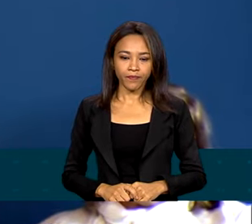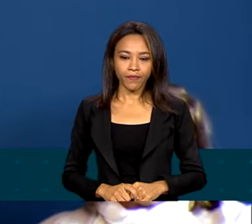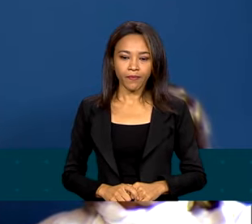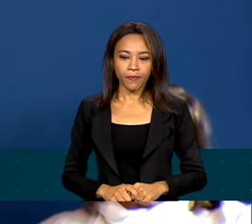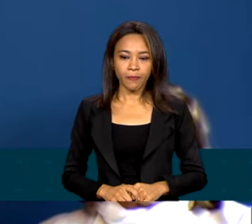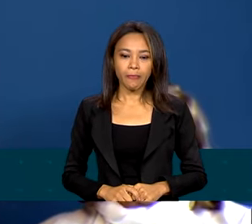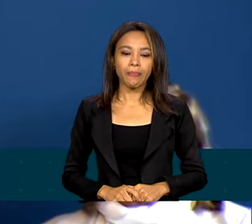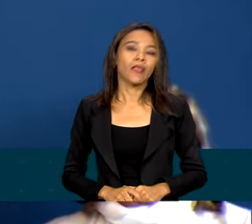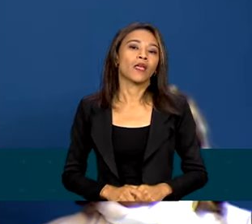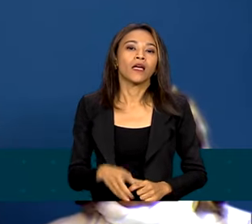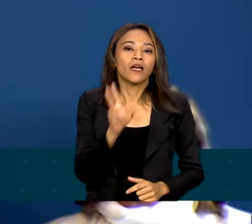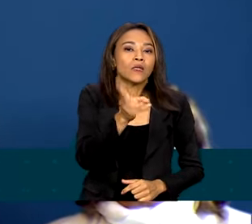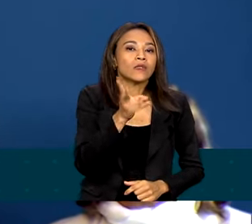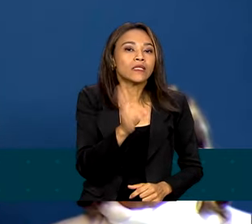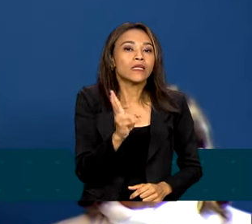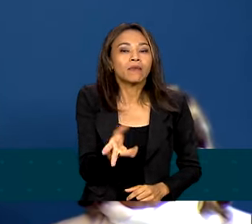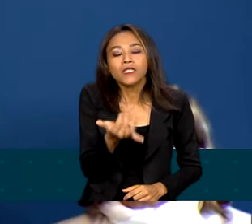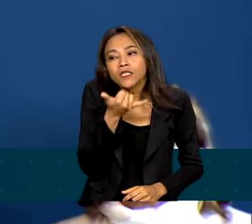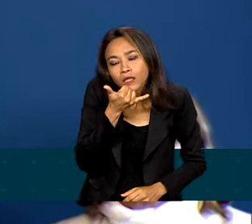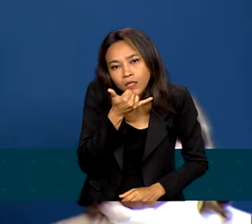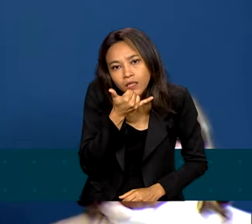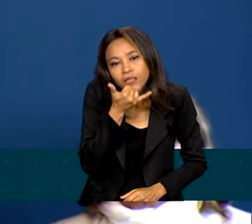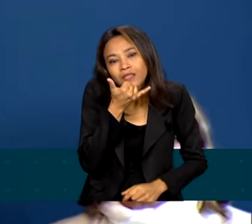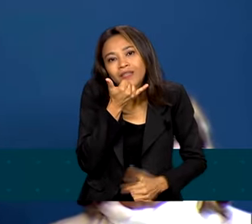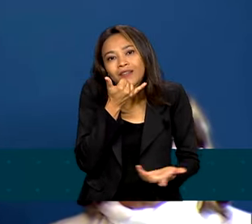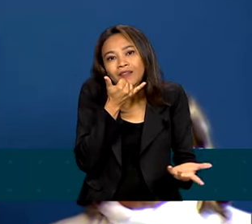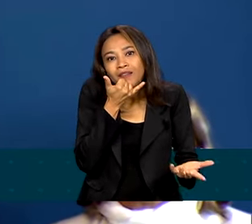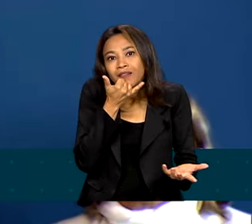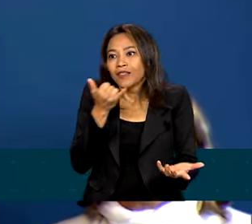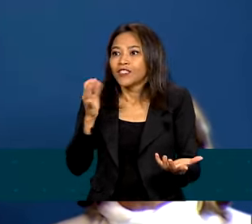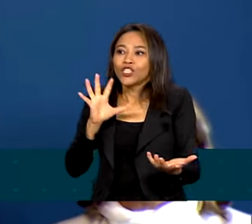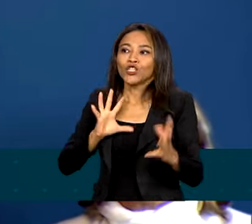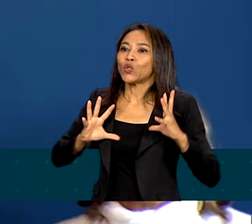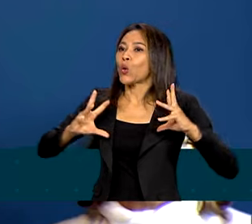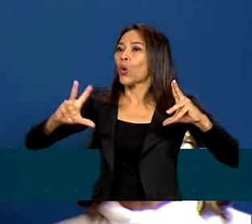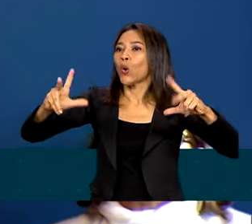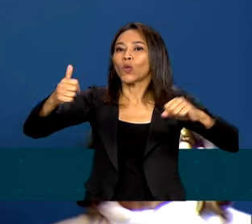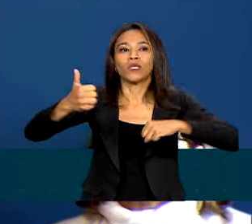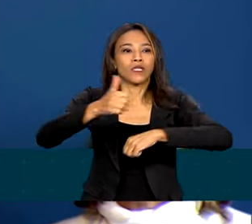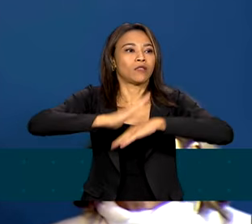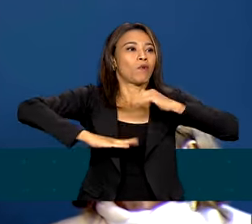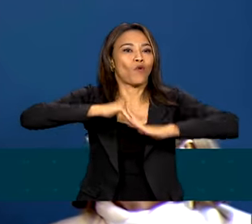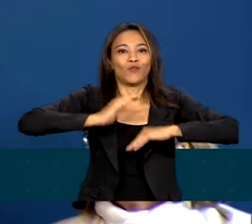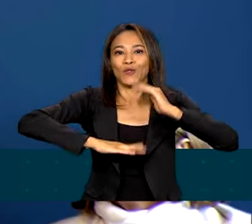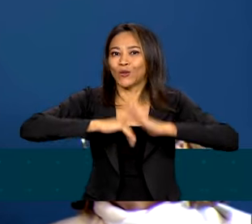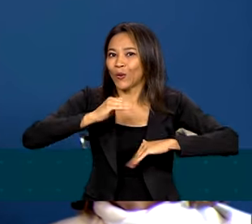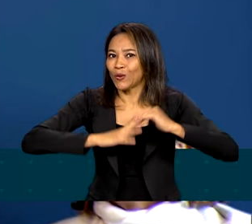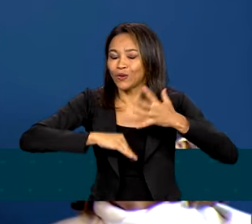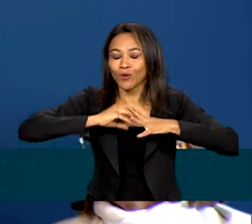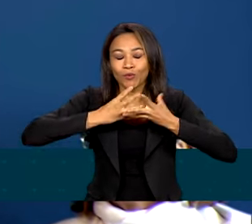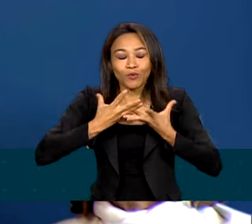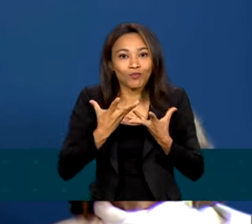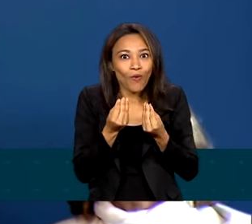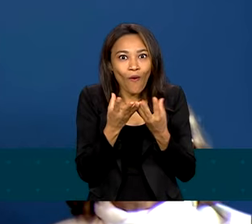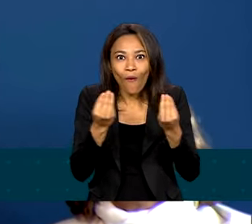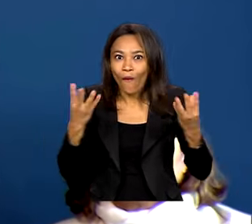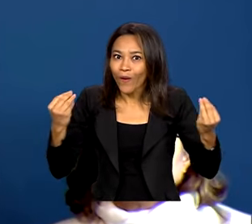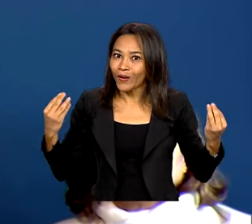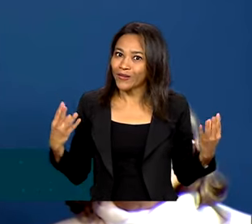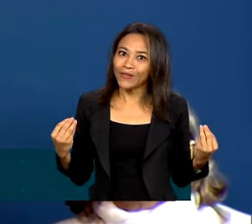Eu sempre me desculpo no sentido de não saudar todas as profissões, porque nós somos muitos e muitos e muitos